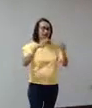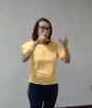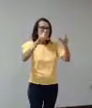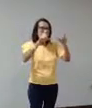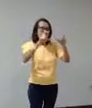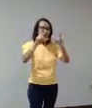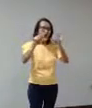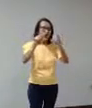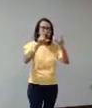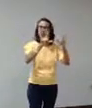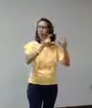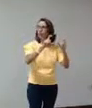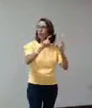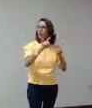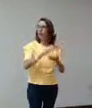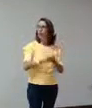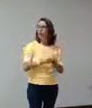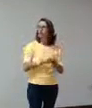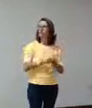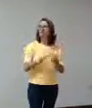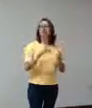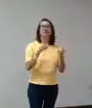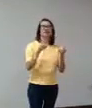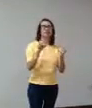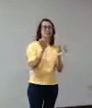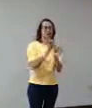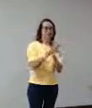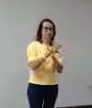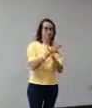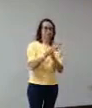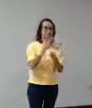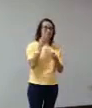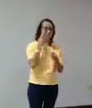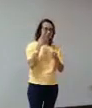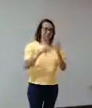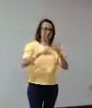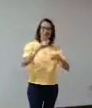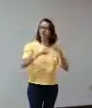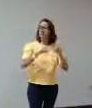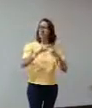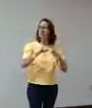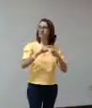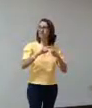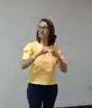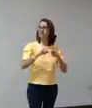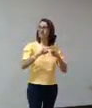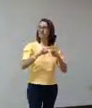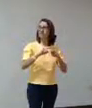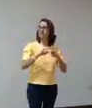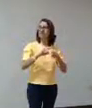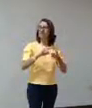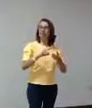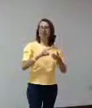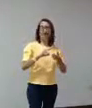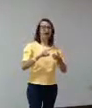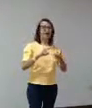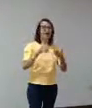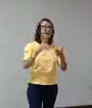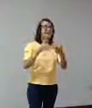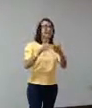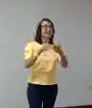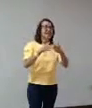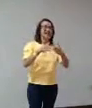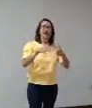ou durante o trabalho ou após o trabalho, quando o material estava todo lá, até fechar a janela por completo.